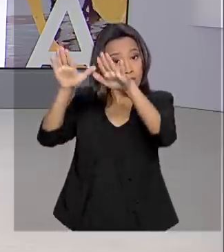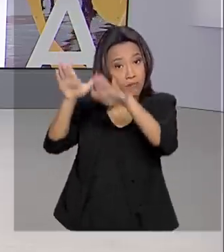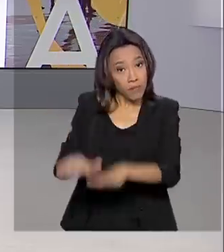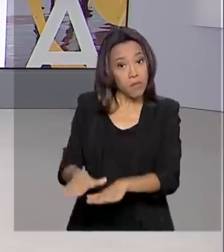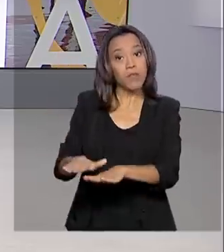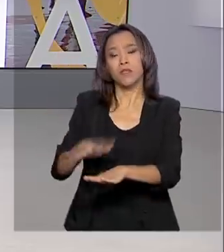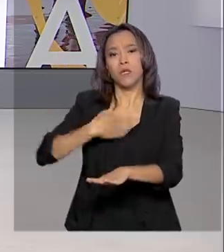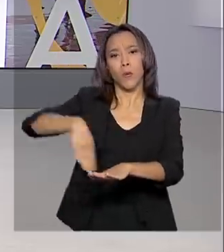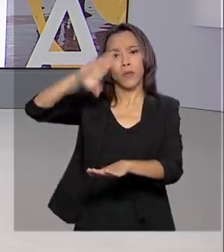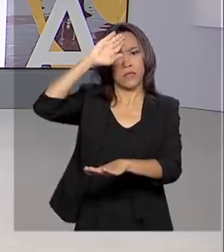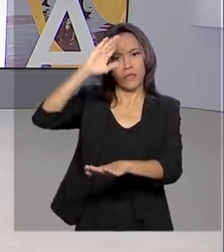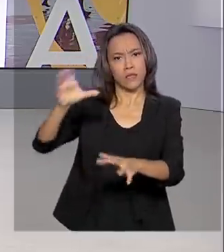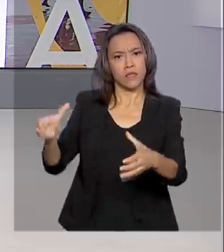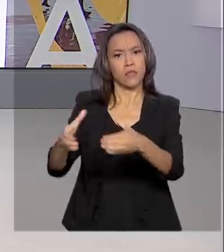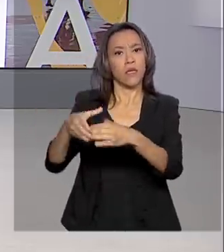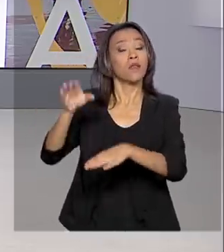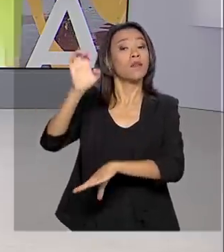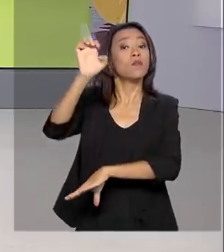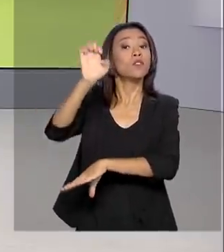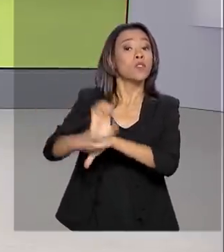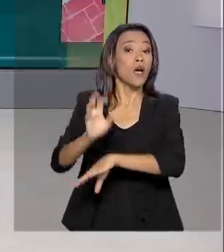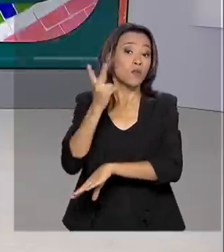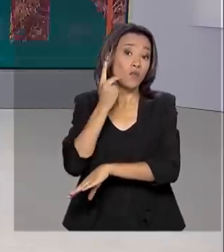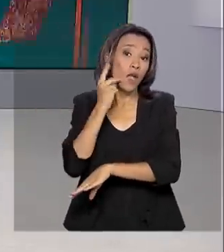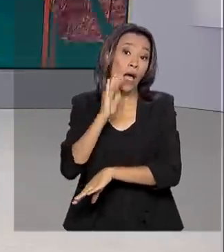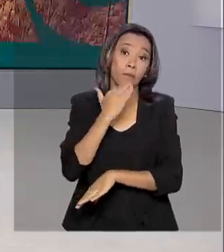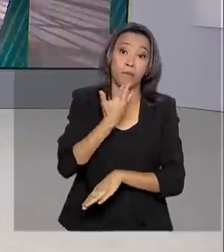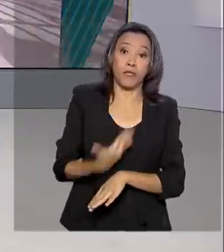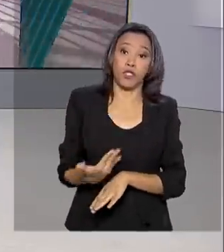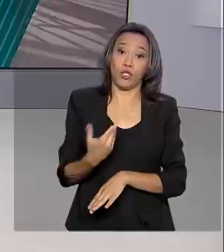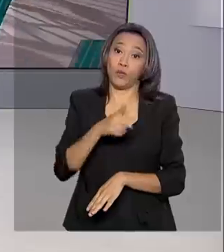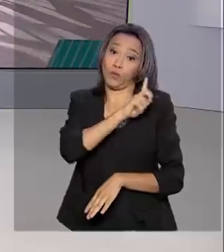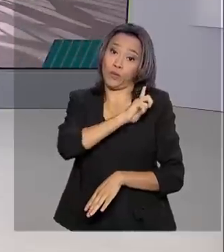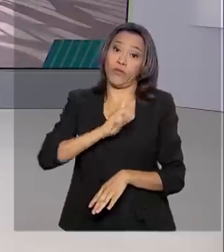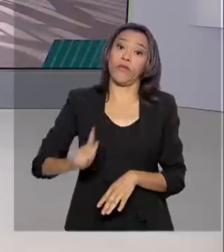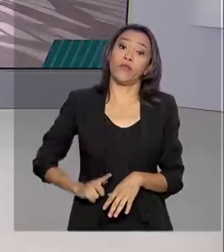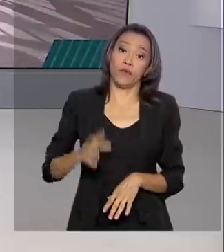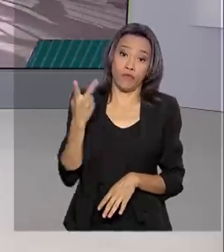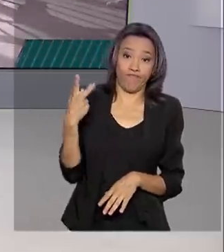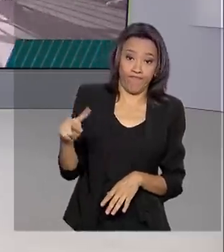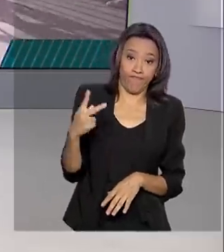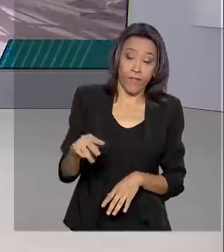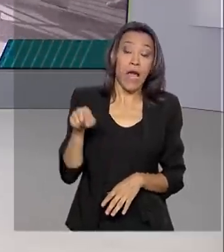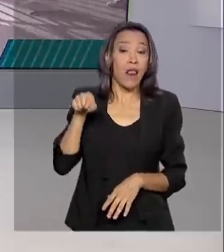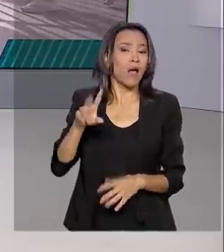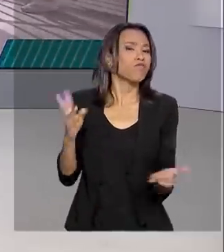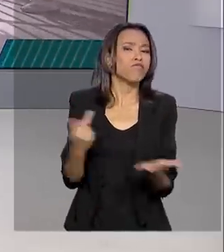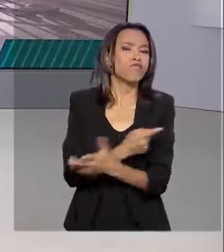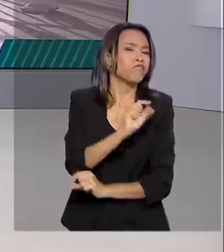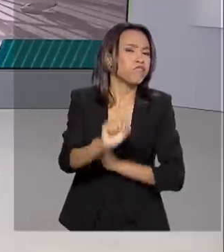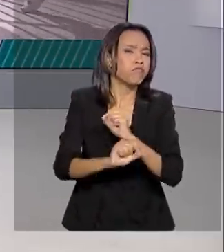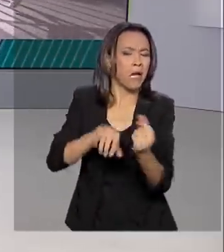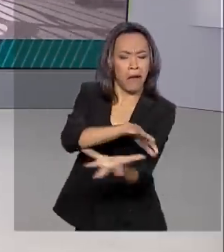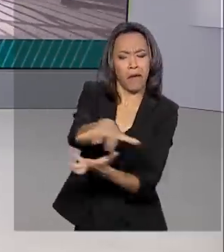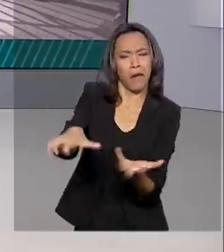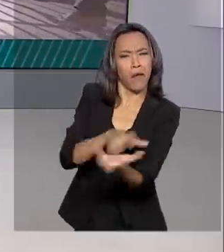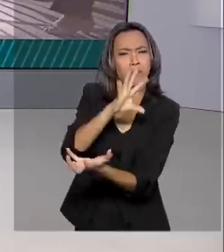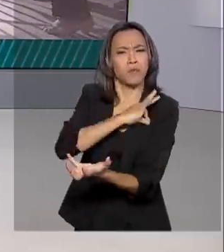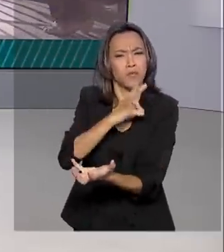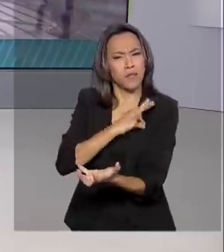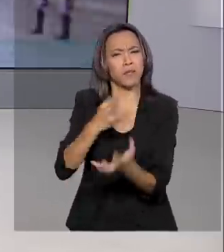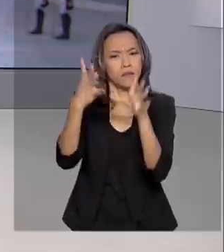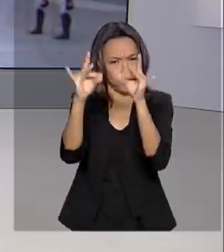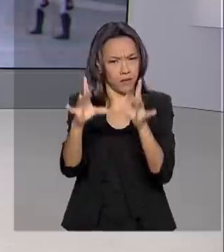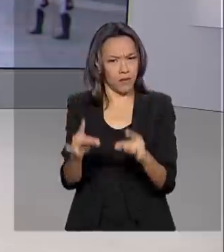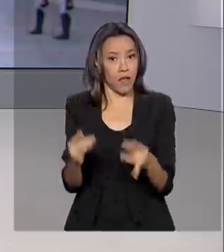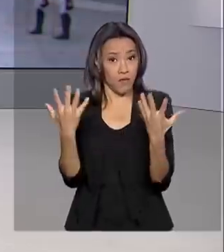estado do Ceará a pedido do governador Camilo Santana. O estado passa por uma greve de policiais militares. Para saber os detalhes, a